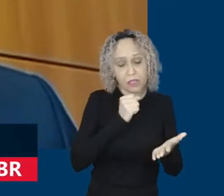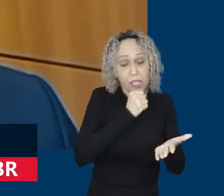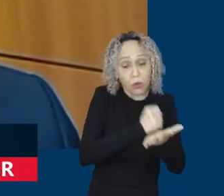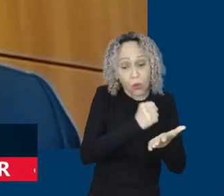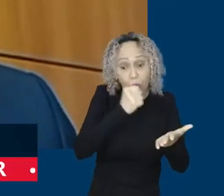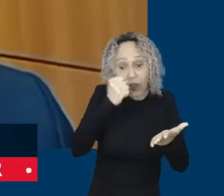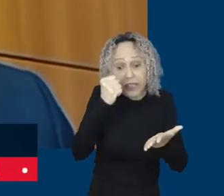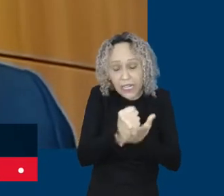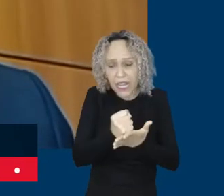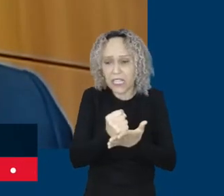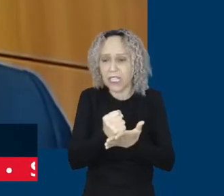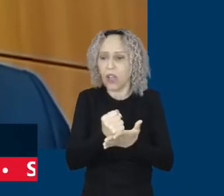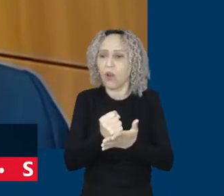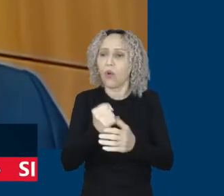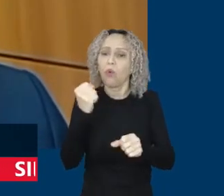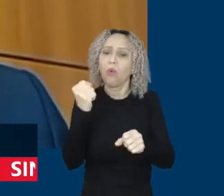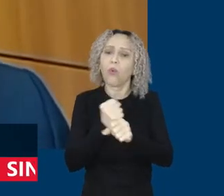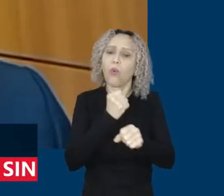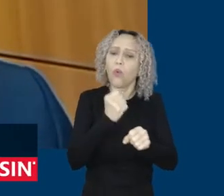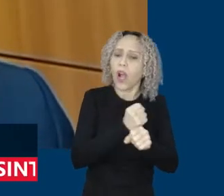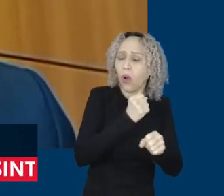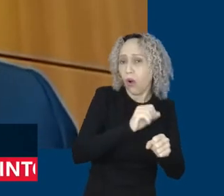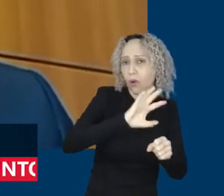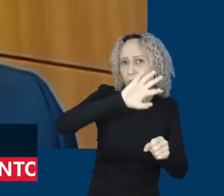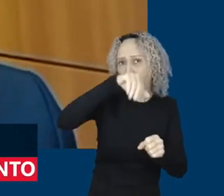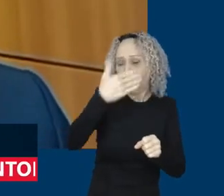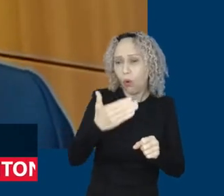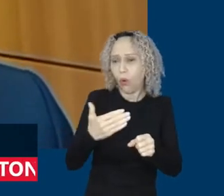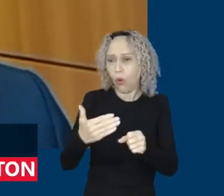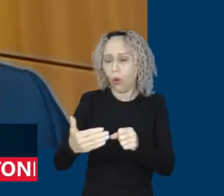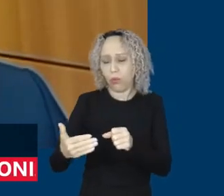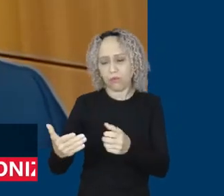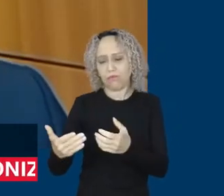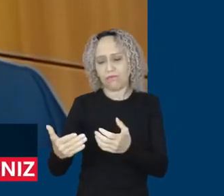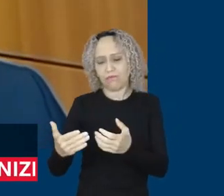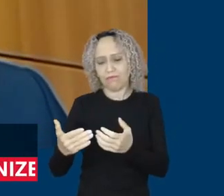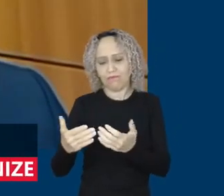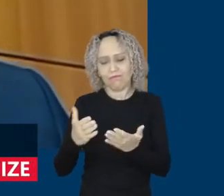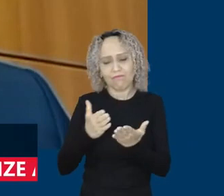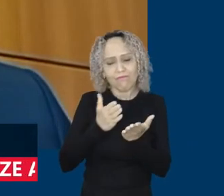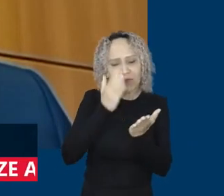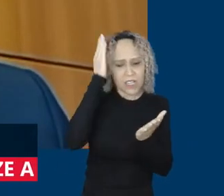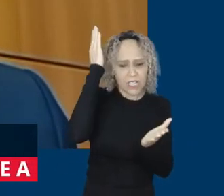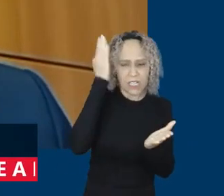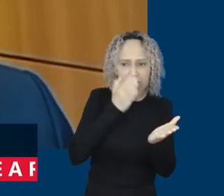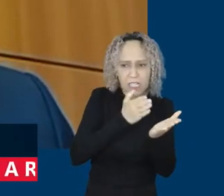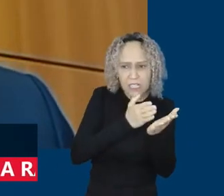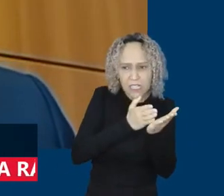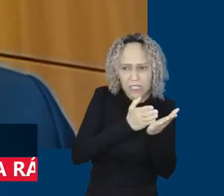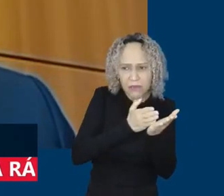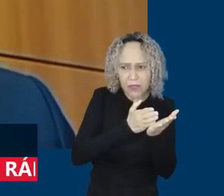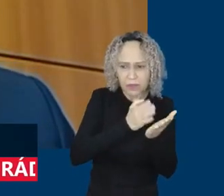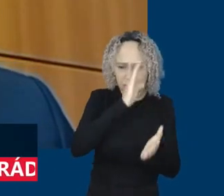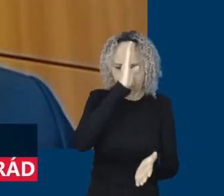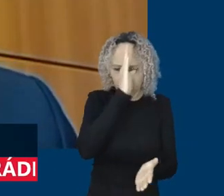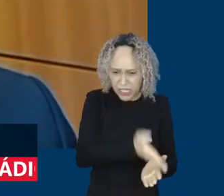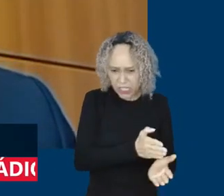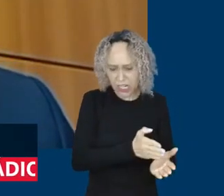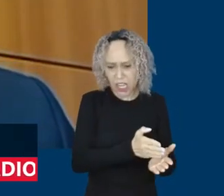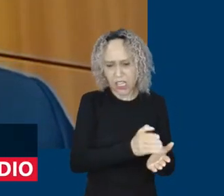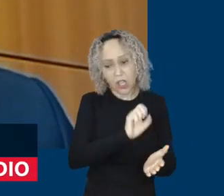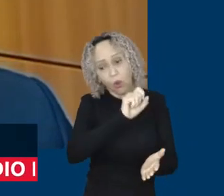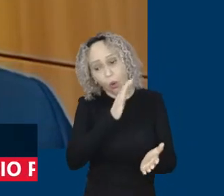contrata uma obra, você não tenha a precarização desta mão de obra. Nós estamos aqui, também, desenvolvendo,